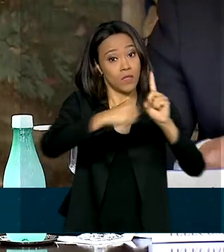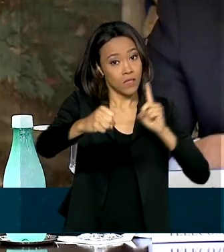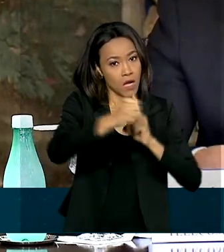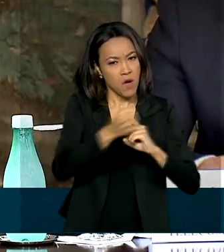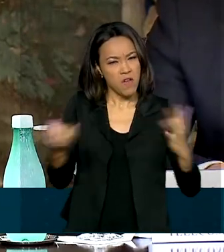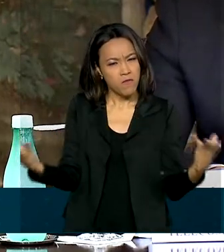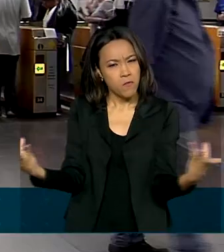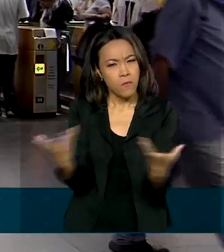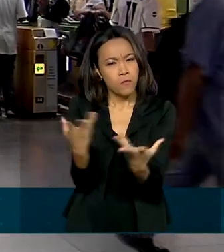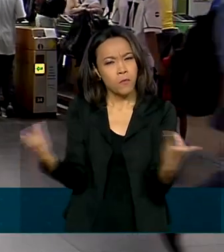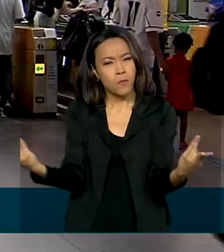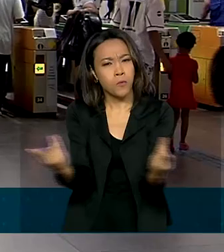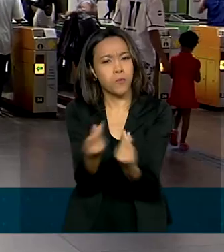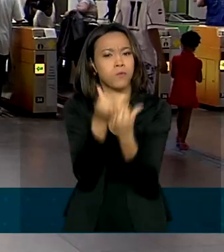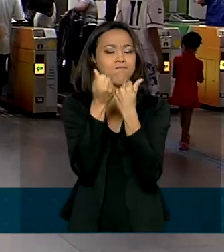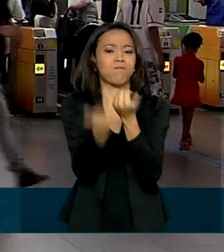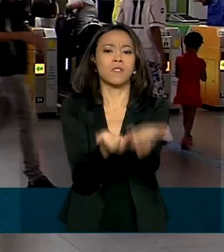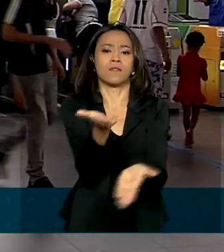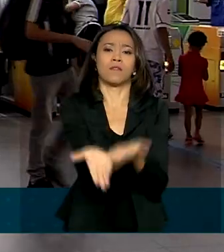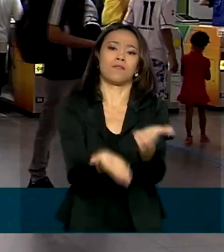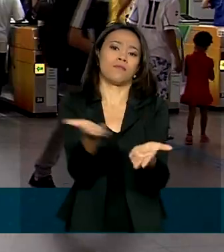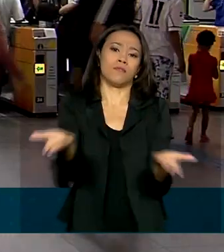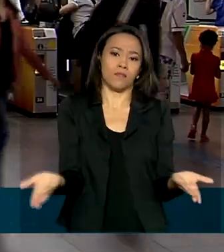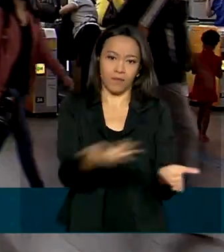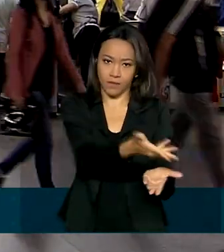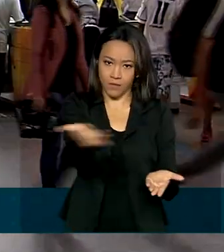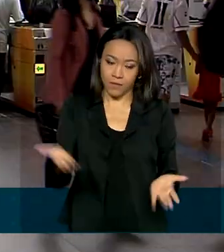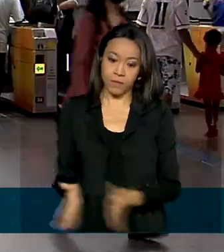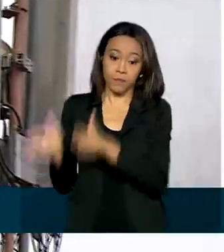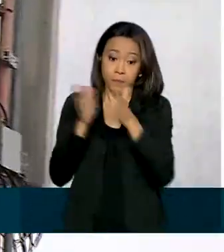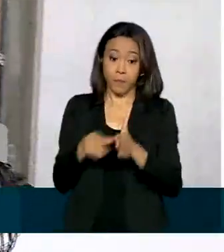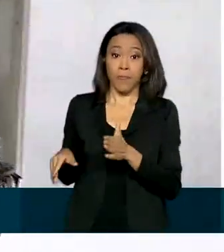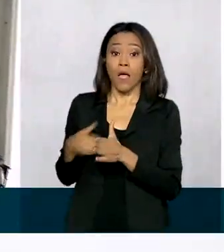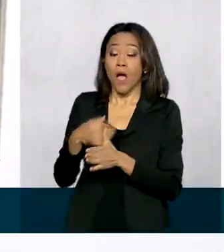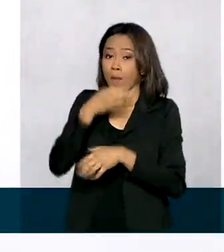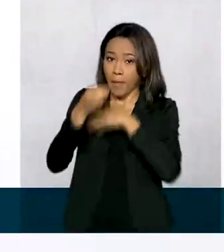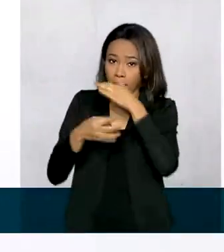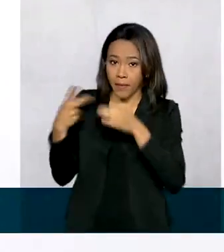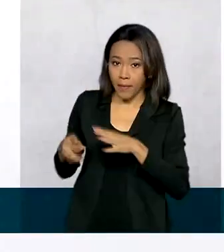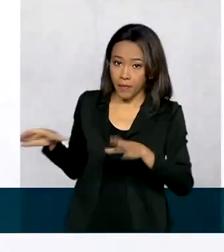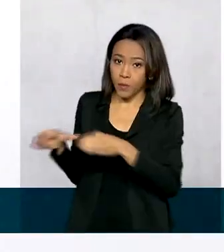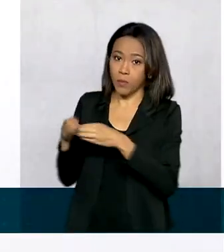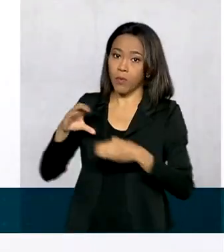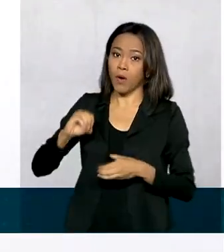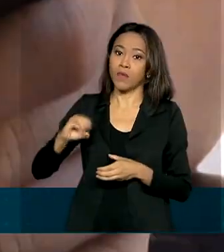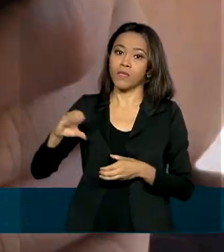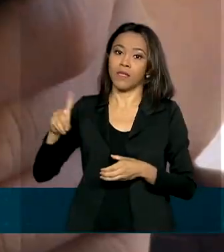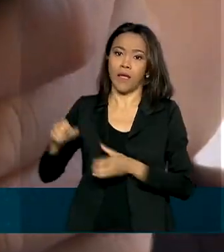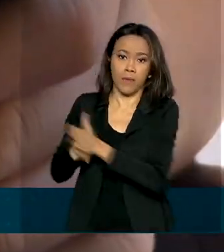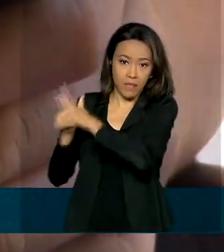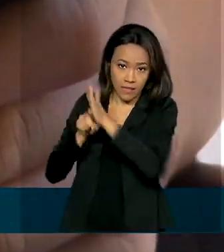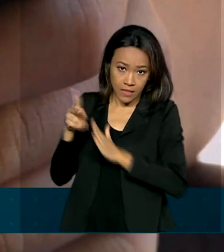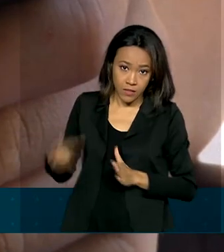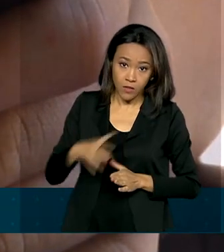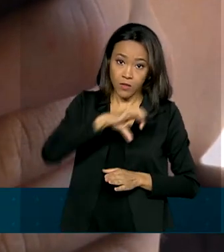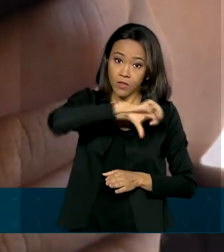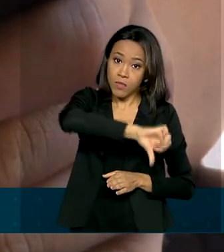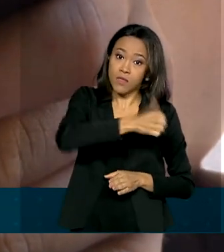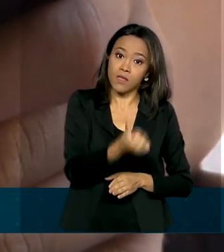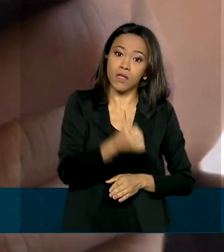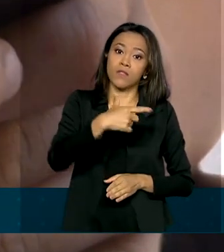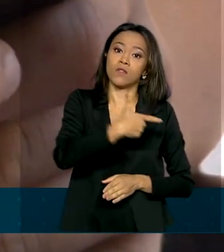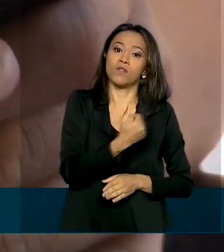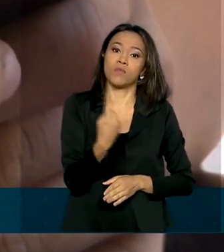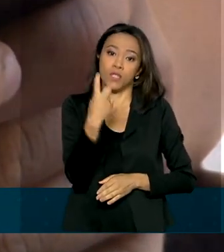de serviços públicos. De acordo com o levantamento feito pela OCDE, de 2006 a 2018, o acesso à internet no